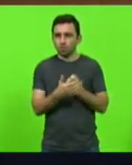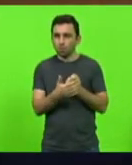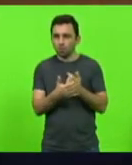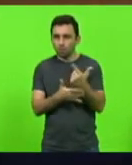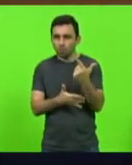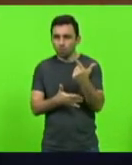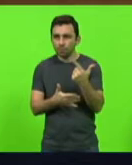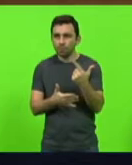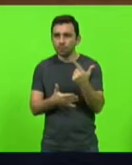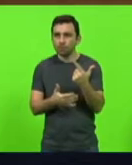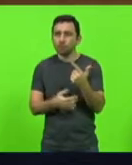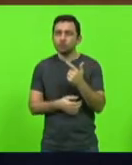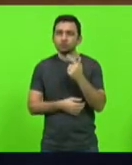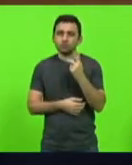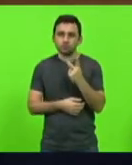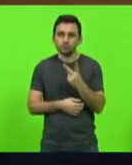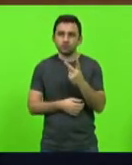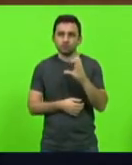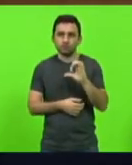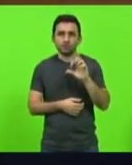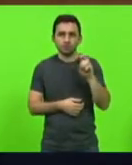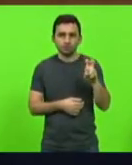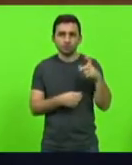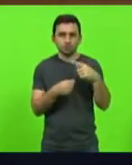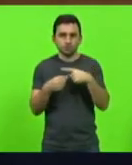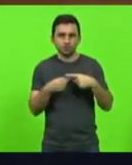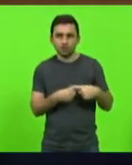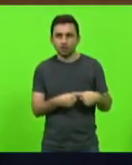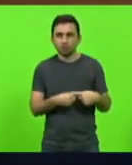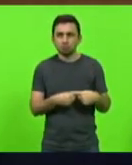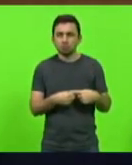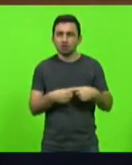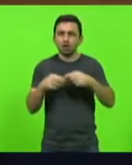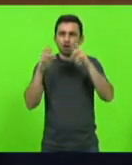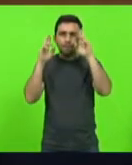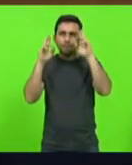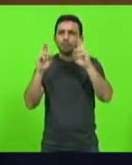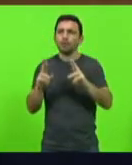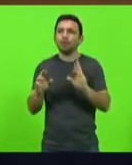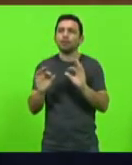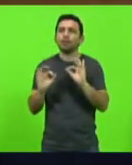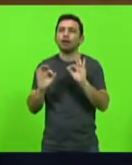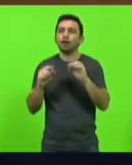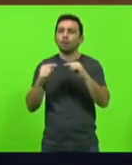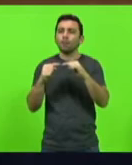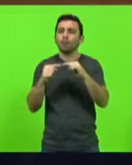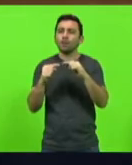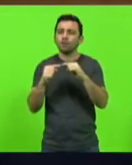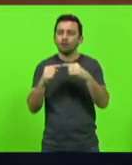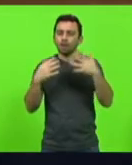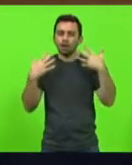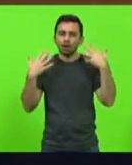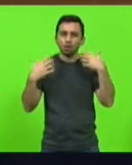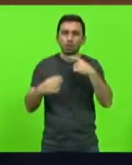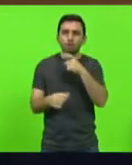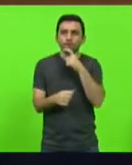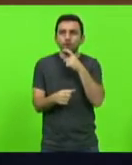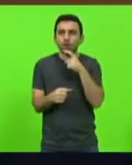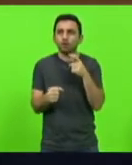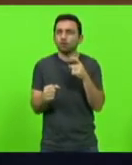para os 295 municípios, sem respeitar a questão climática, aí